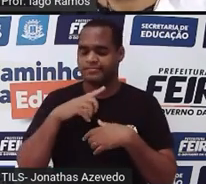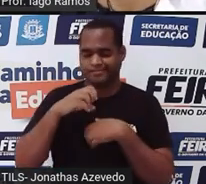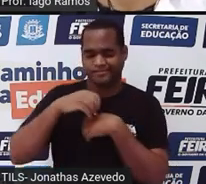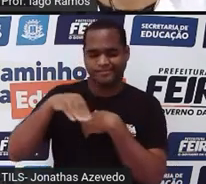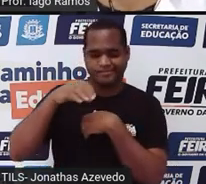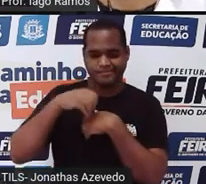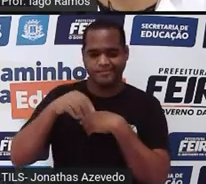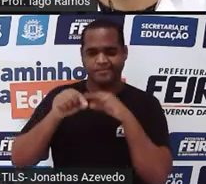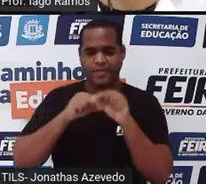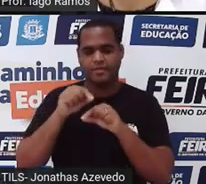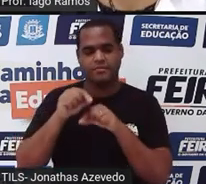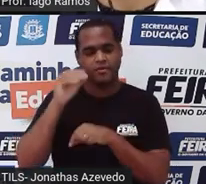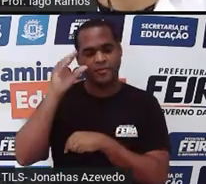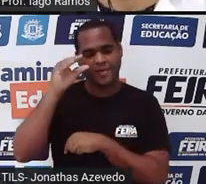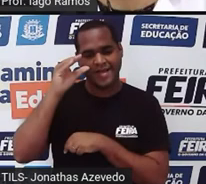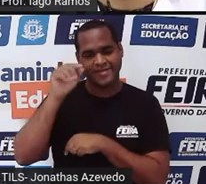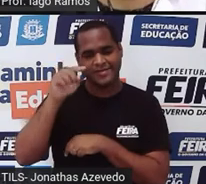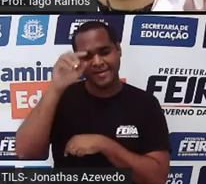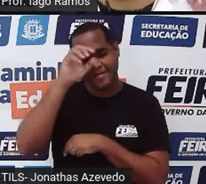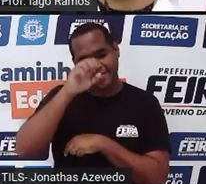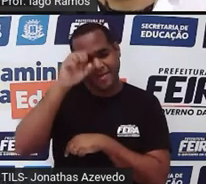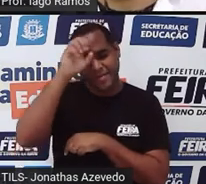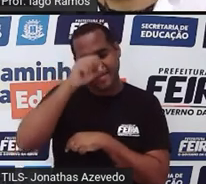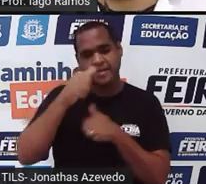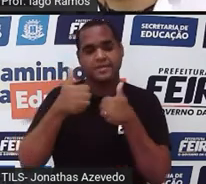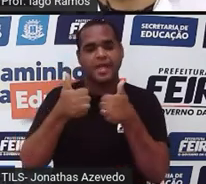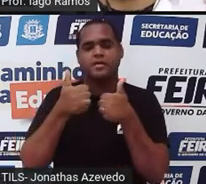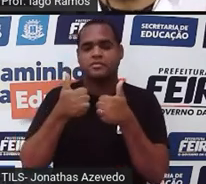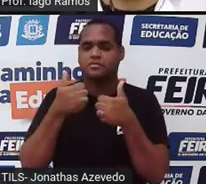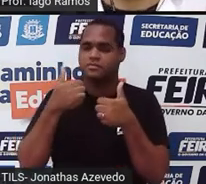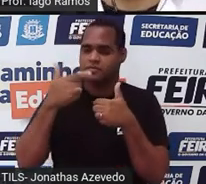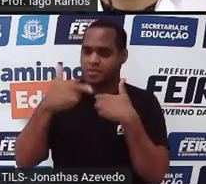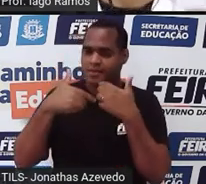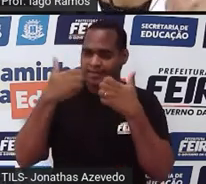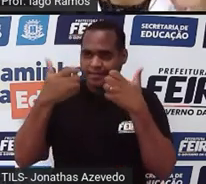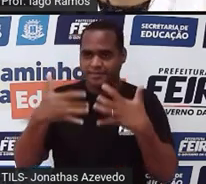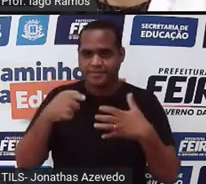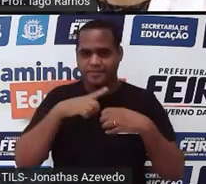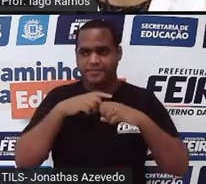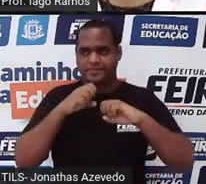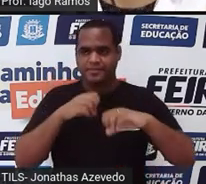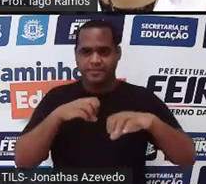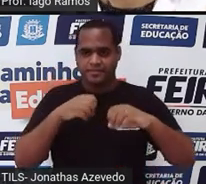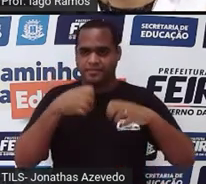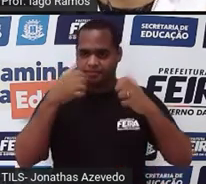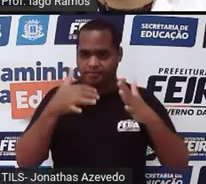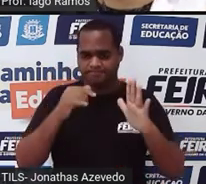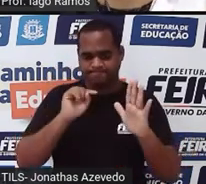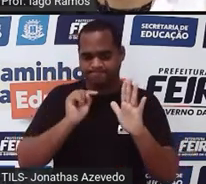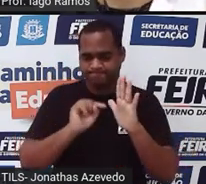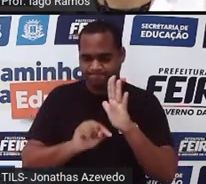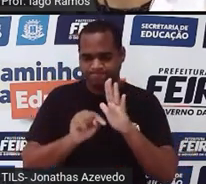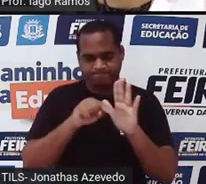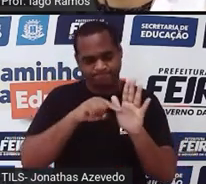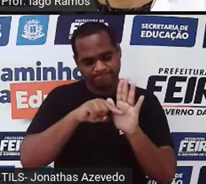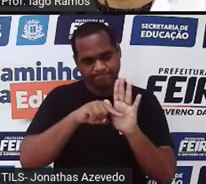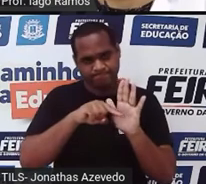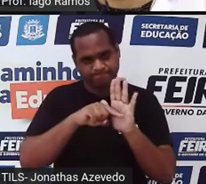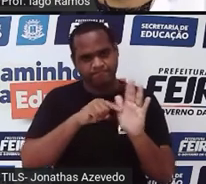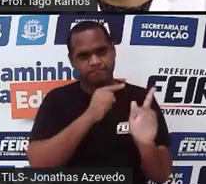essa curiosidade, tá bom? Você pode também, depois dessa aula aqui, ir mais a fundo e pesquisar